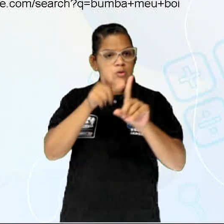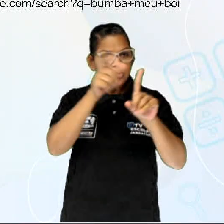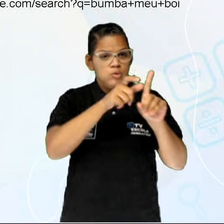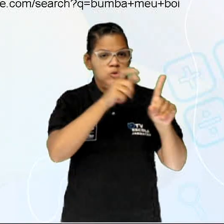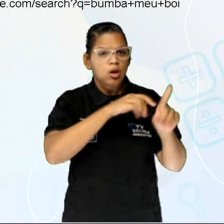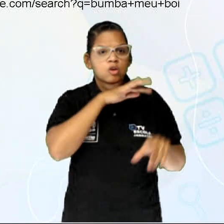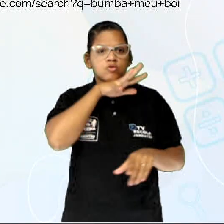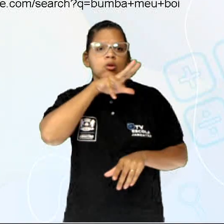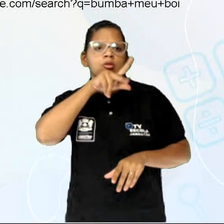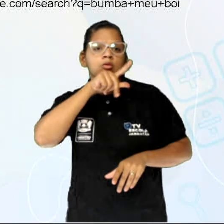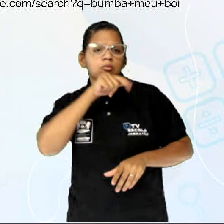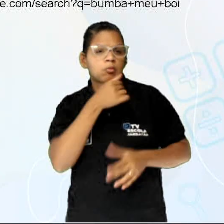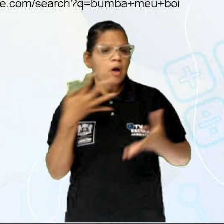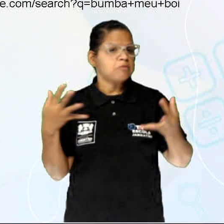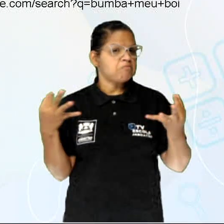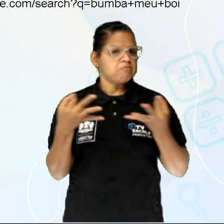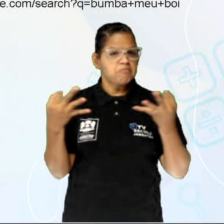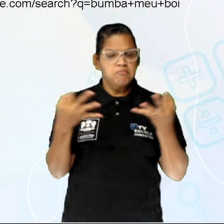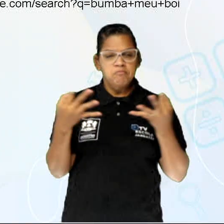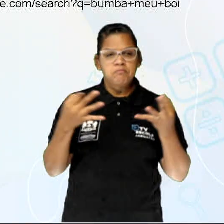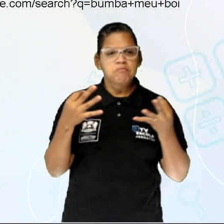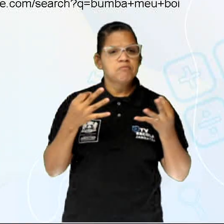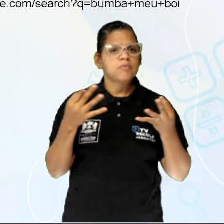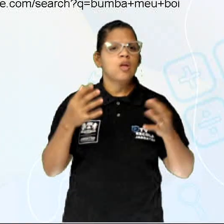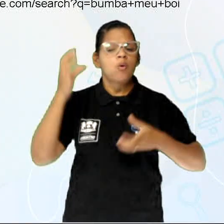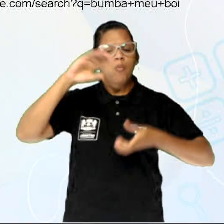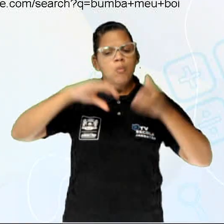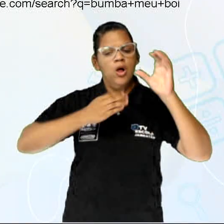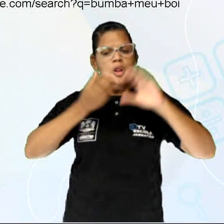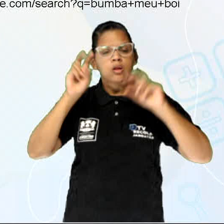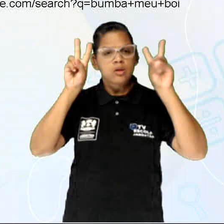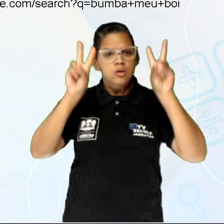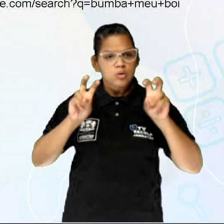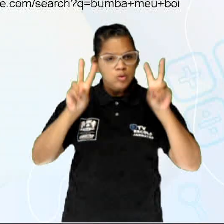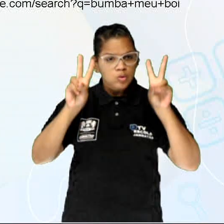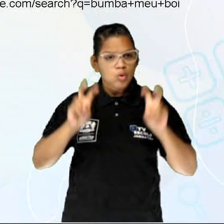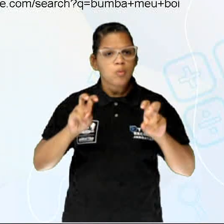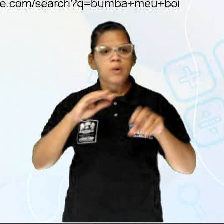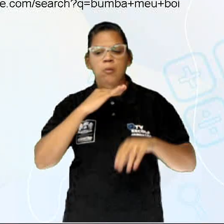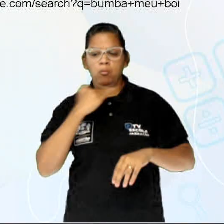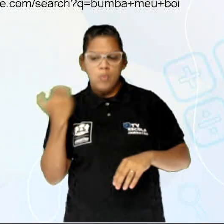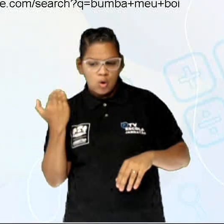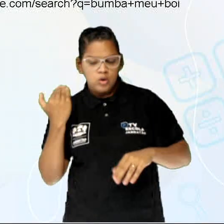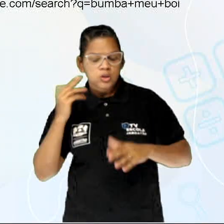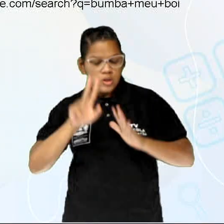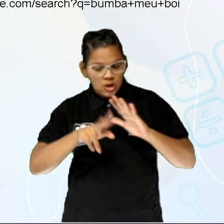fantásticos, que gira em torno de uma lenda sobre a morte e ressurreição de um boi.